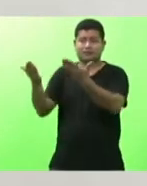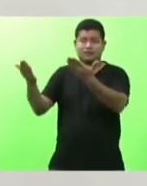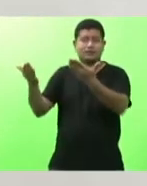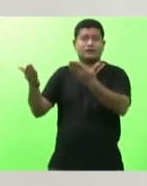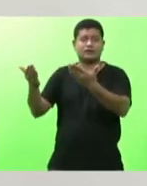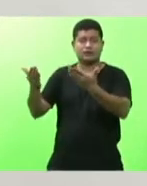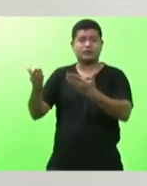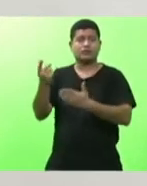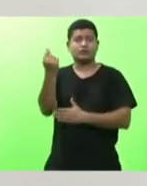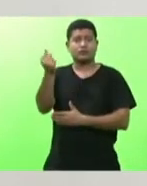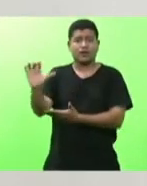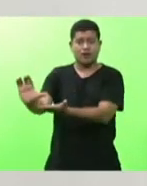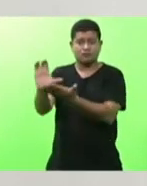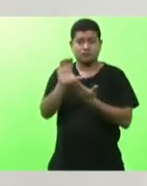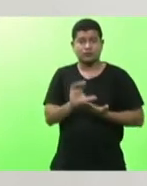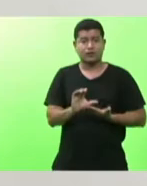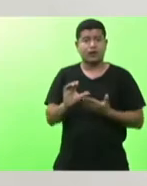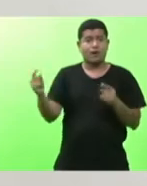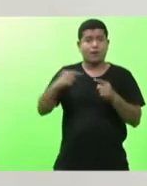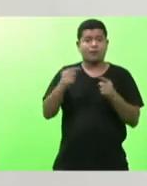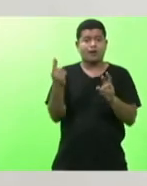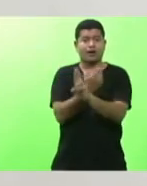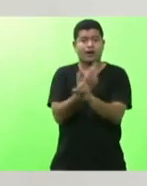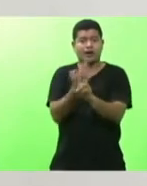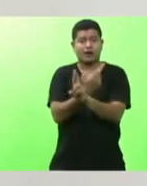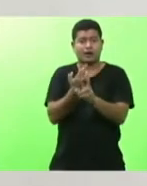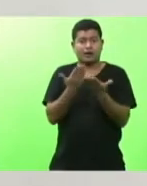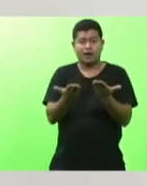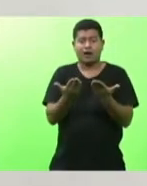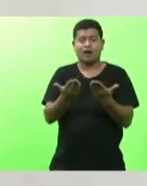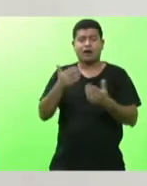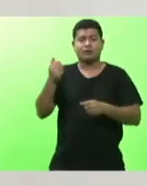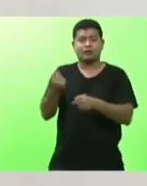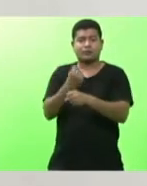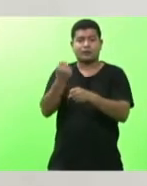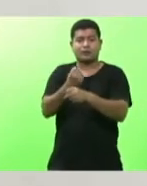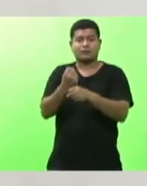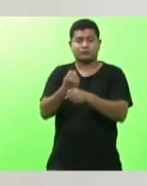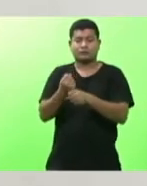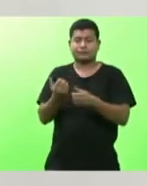às obras públicas federais e nesse caso em especial nossas rodovias